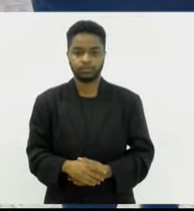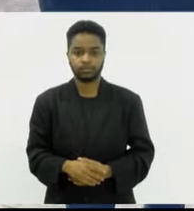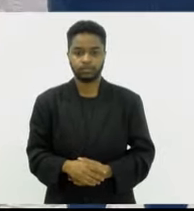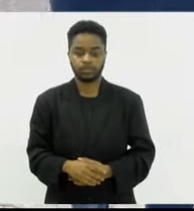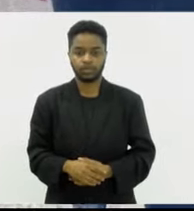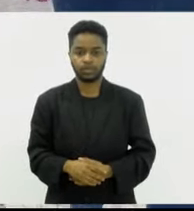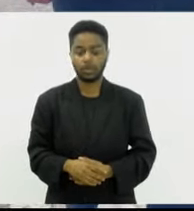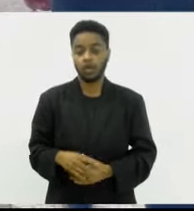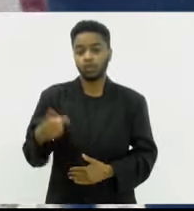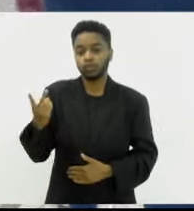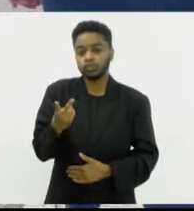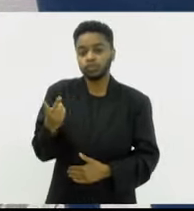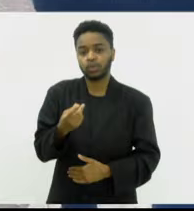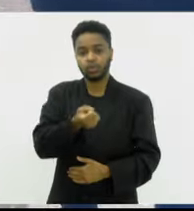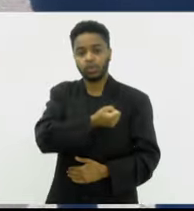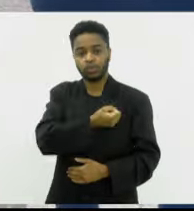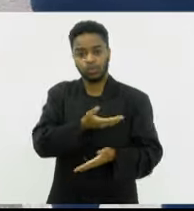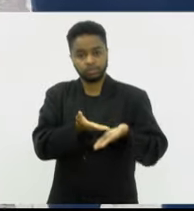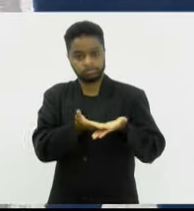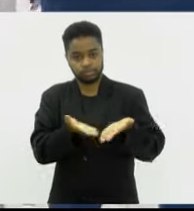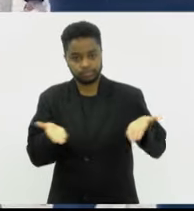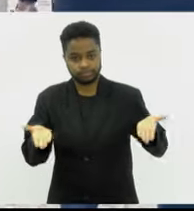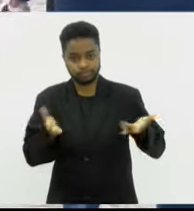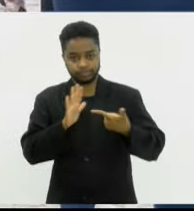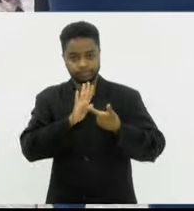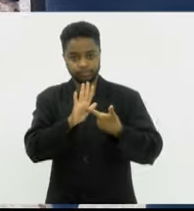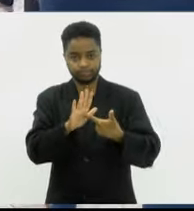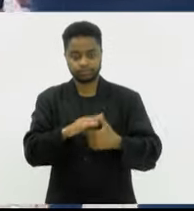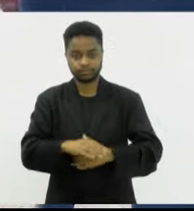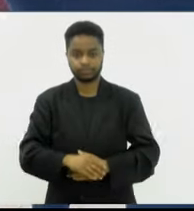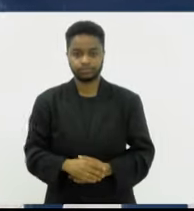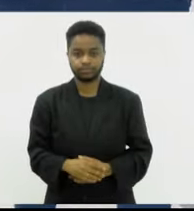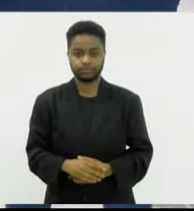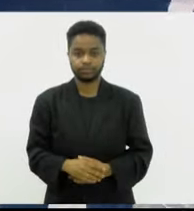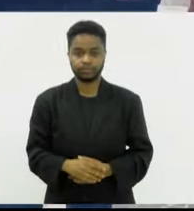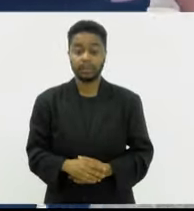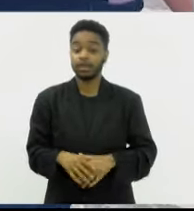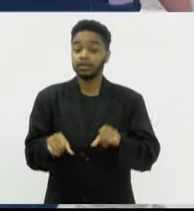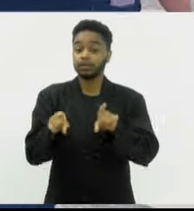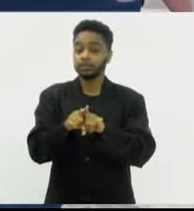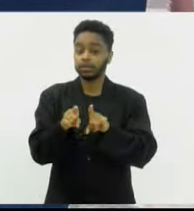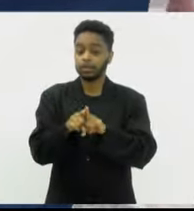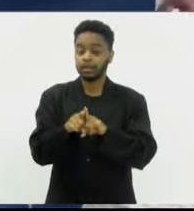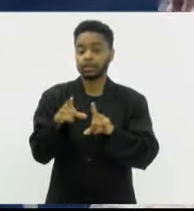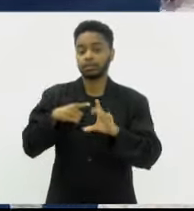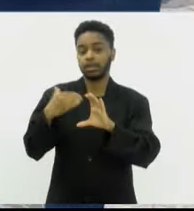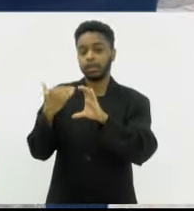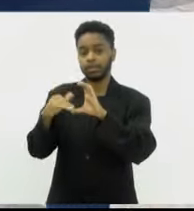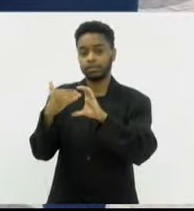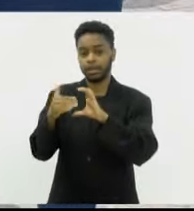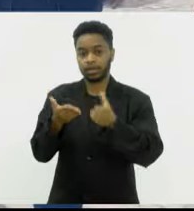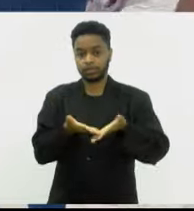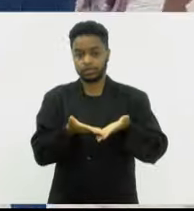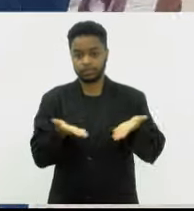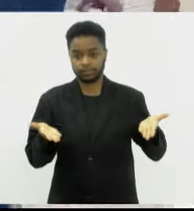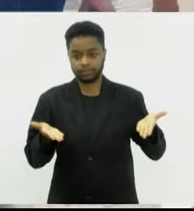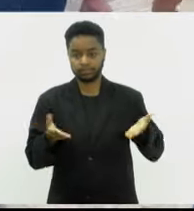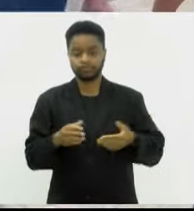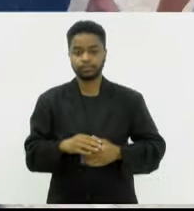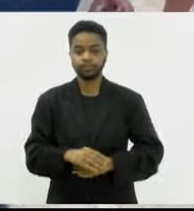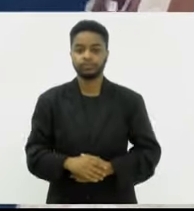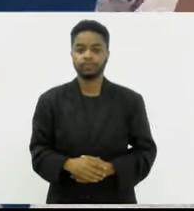99 332 8289. E também através do e-mail procontur